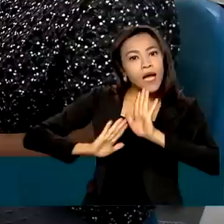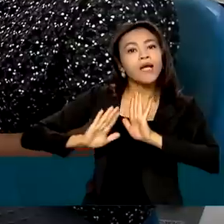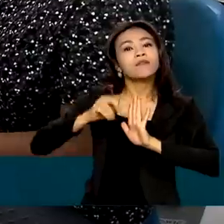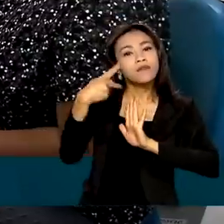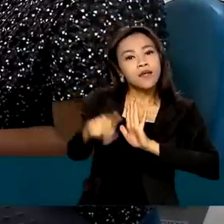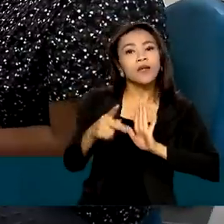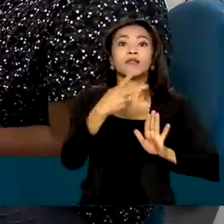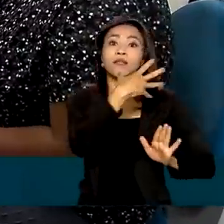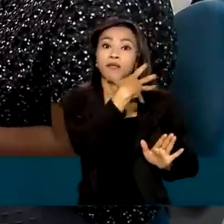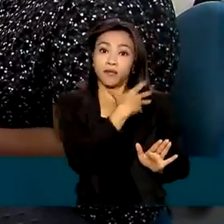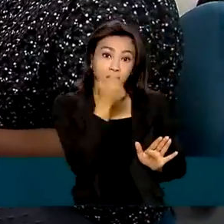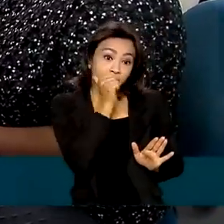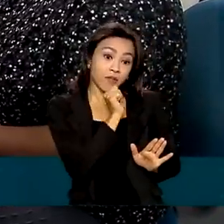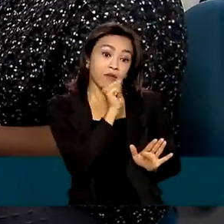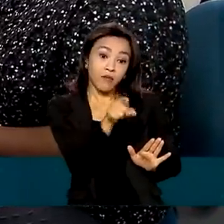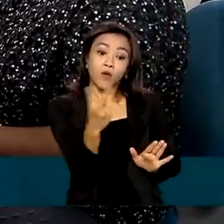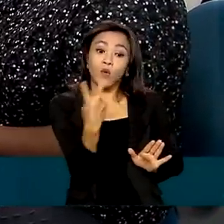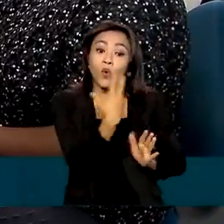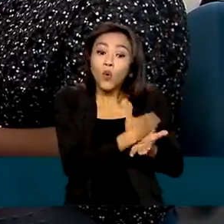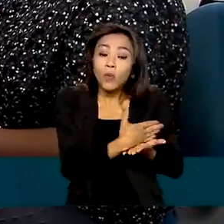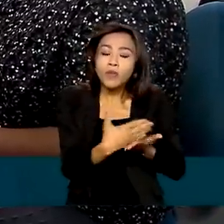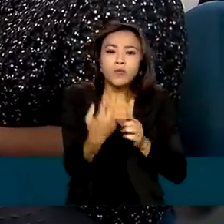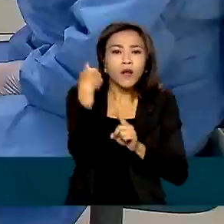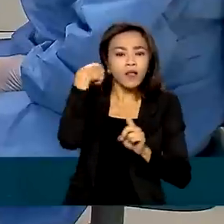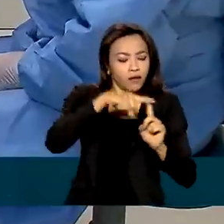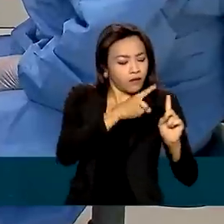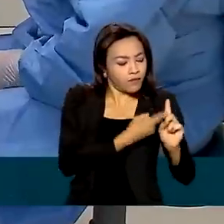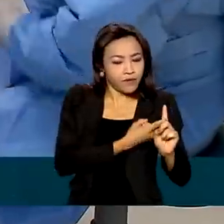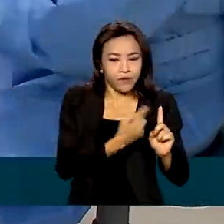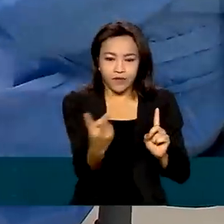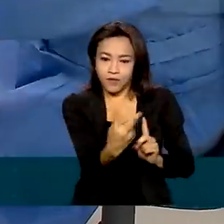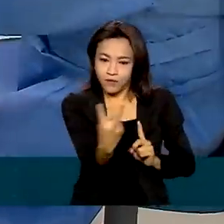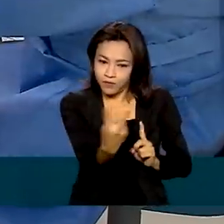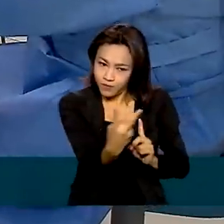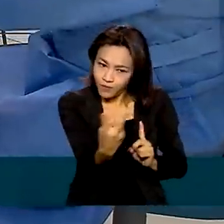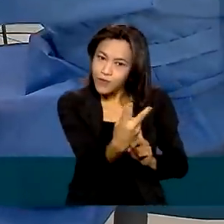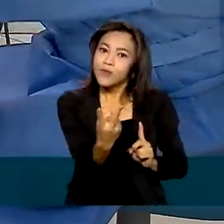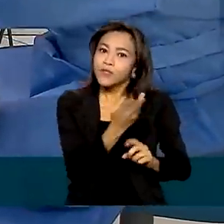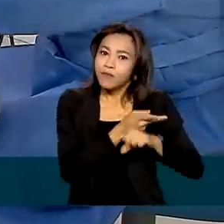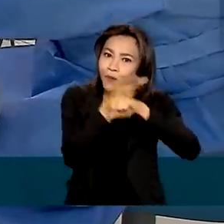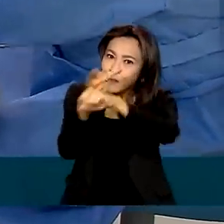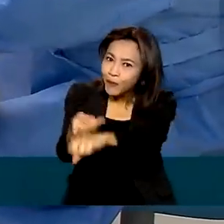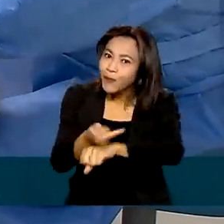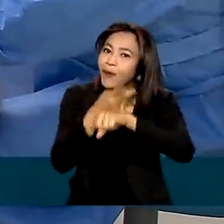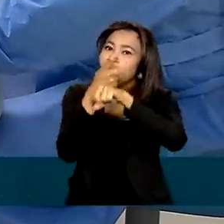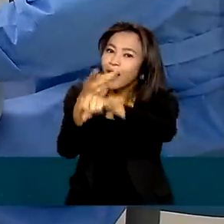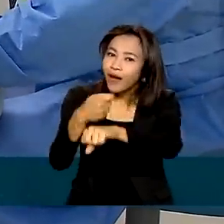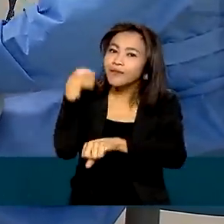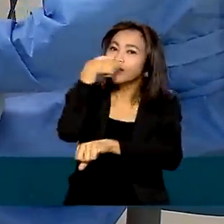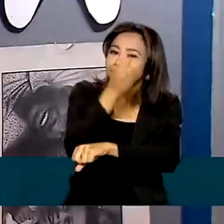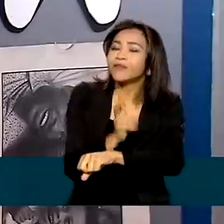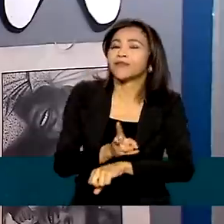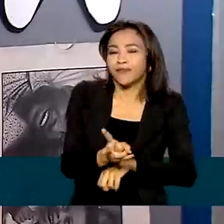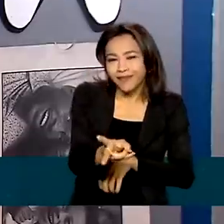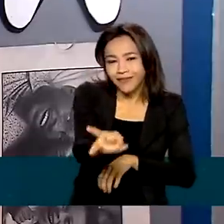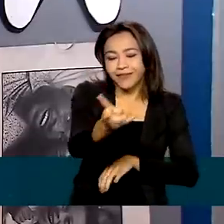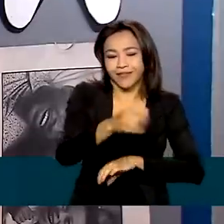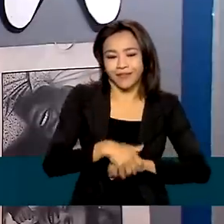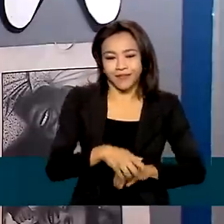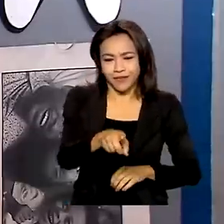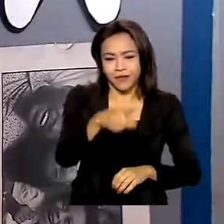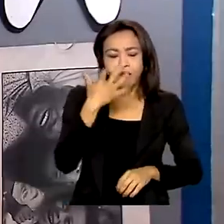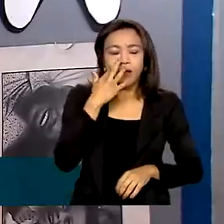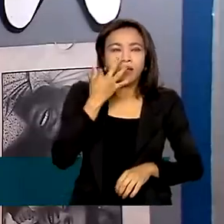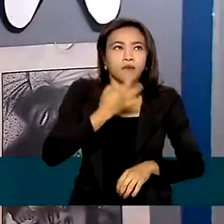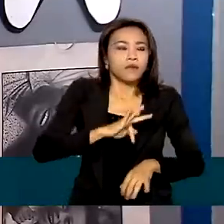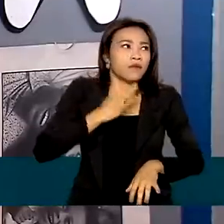filha começou ainda no pré-natal e agora as consultas das duas ao dentista continuam. Dor é horrível,